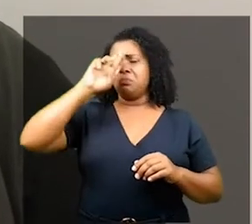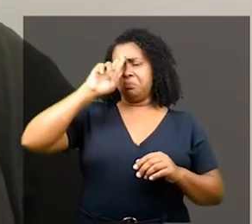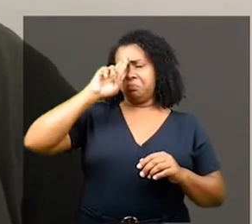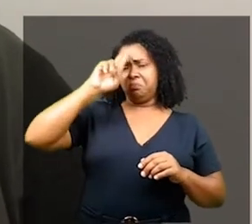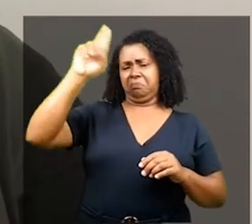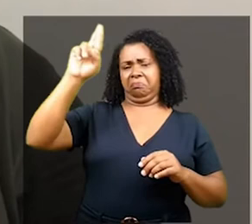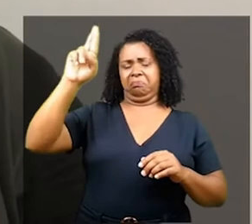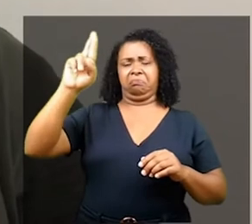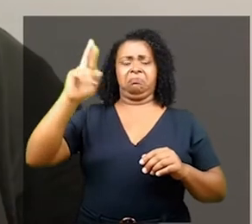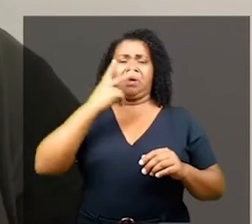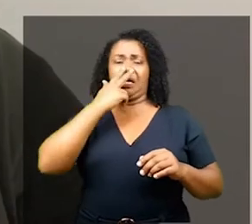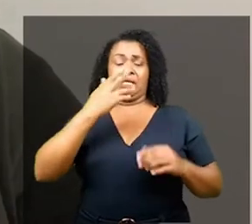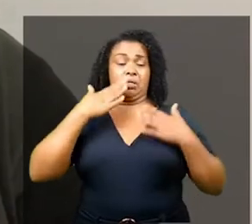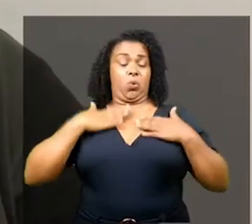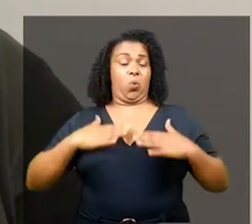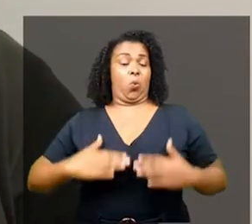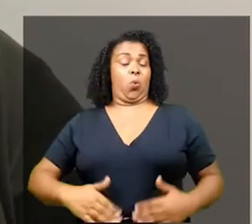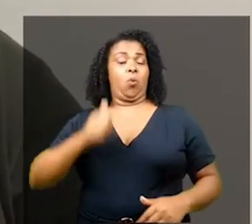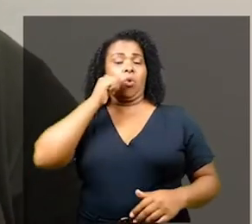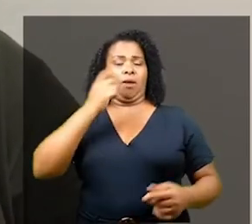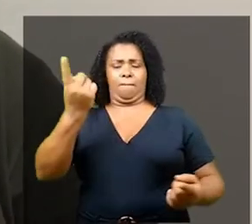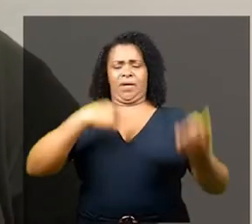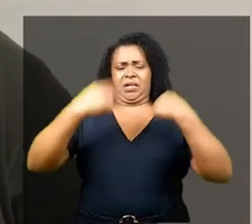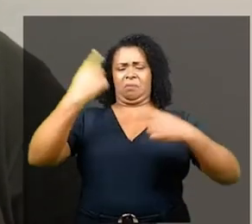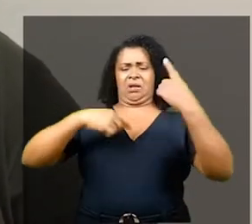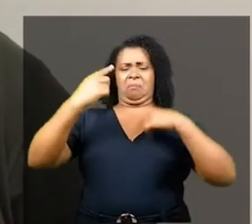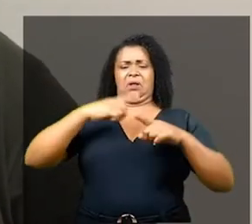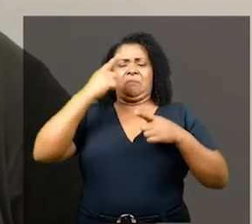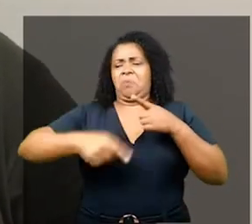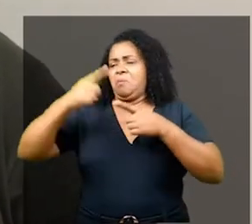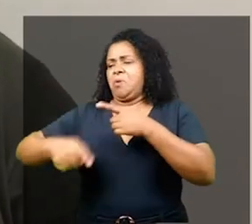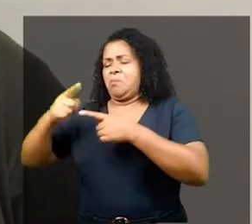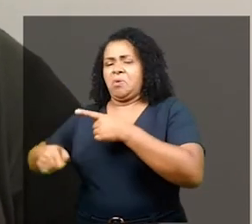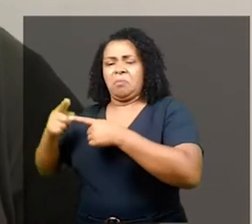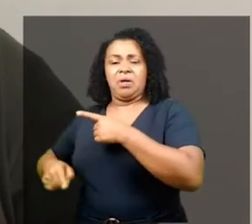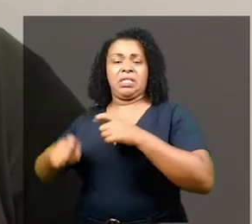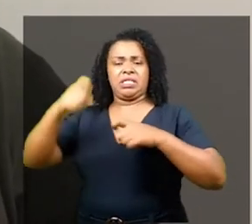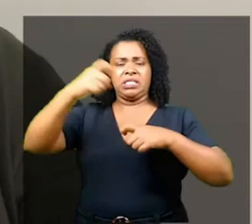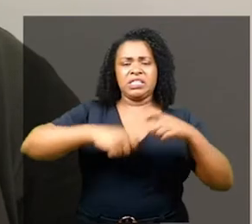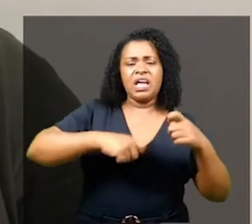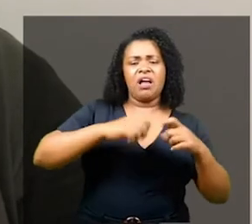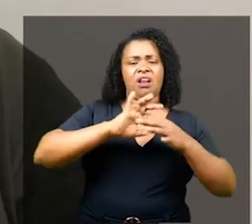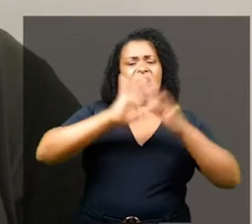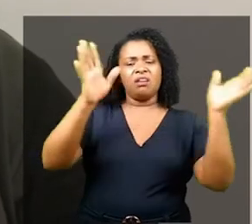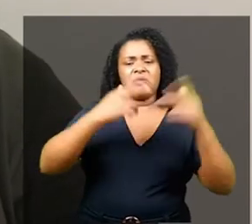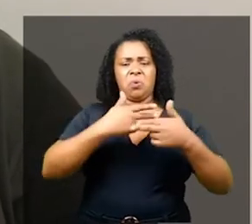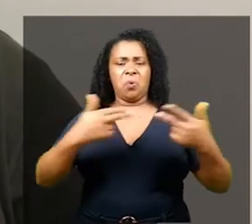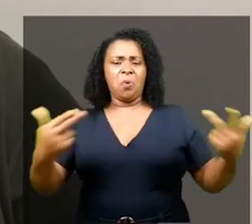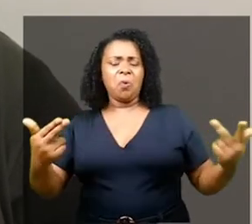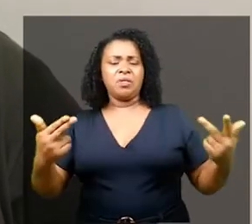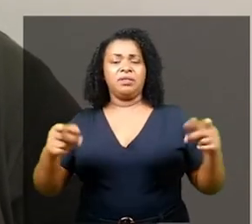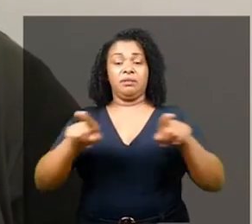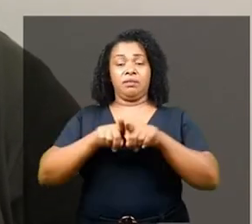Homens que dominam os corpos das mulheres e os nossos direitos sexuais e reprodutivos. Violando nossos corpos sem